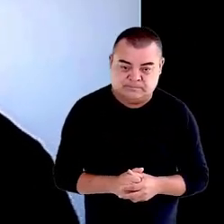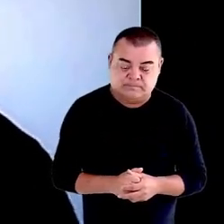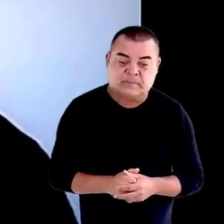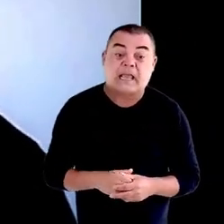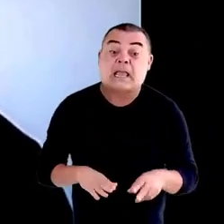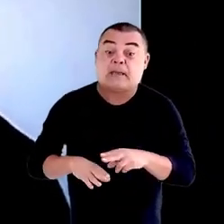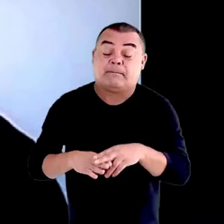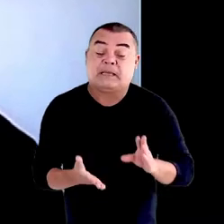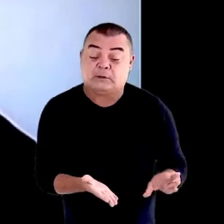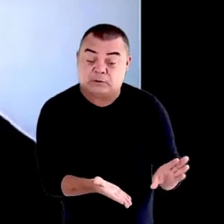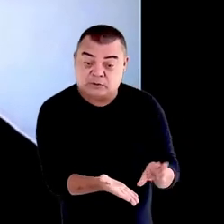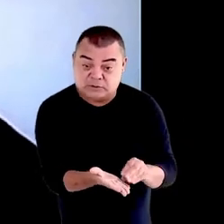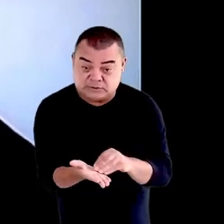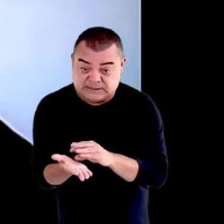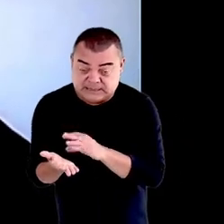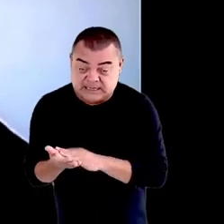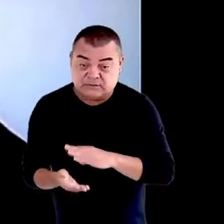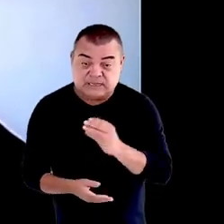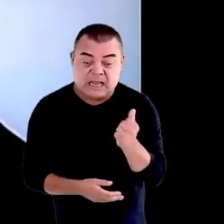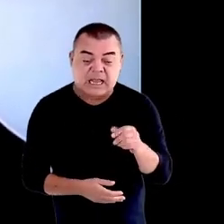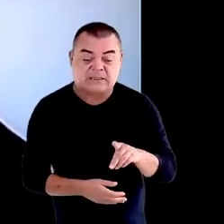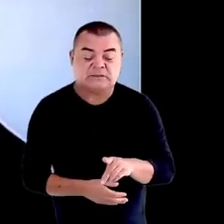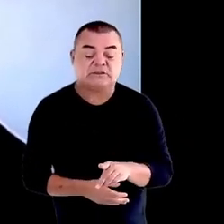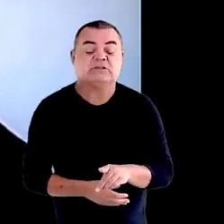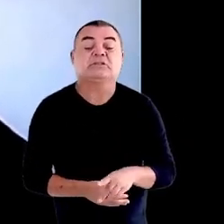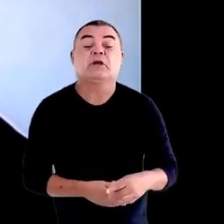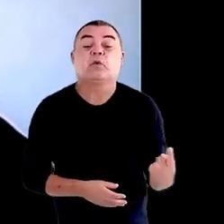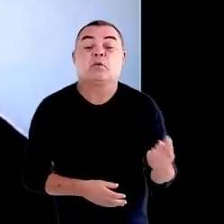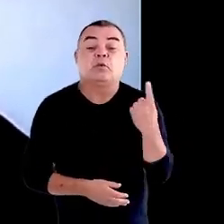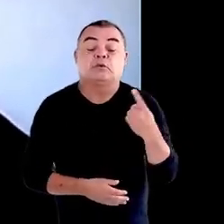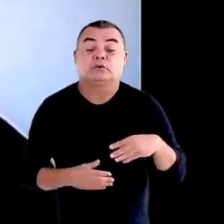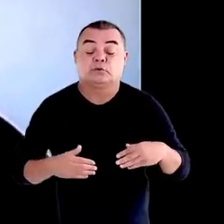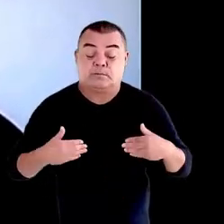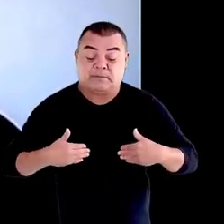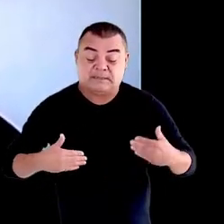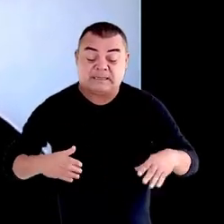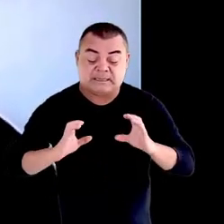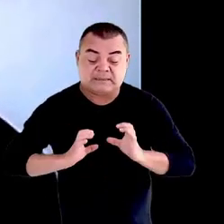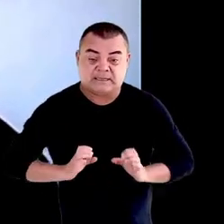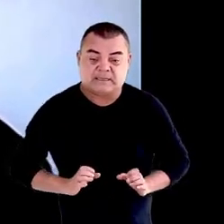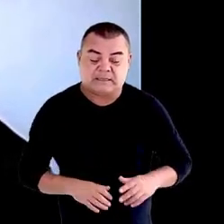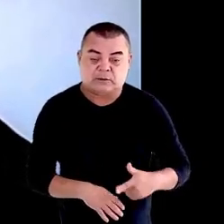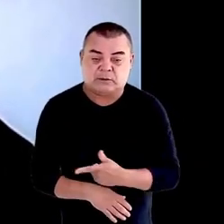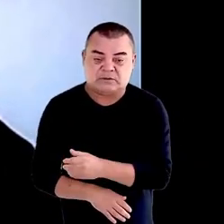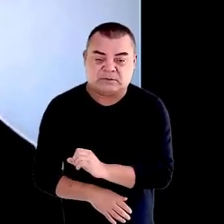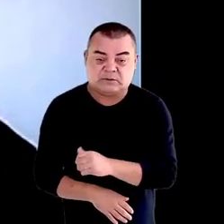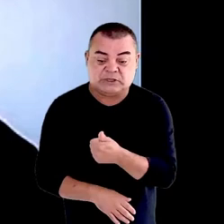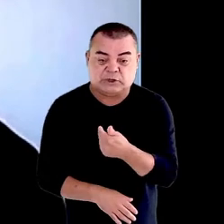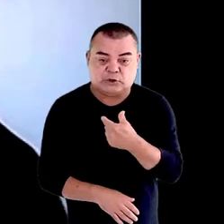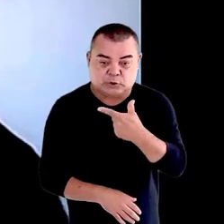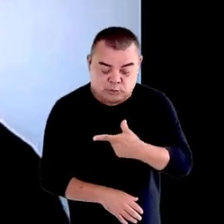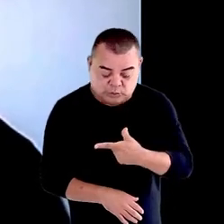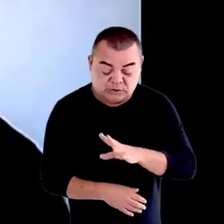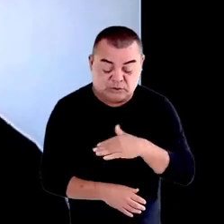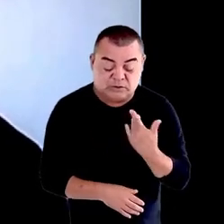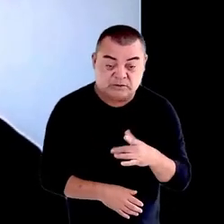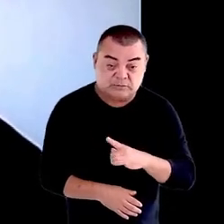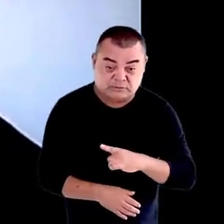do Cade Único do Ministério da Cidadania, em 2012, tínhamos